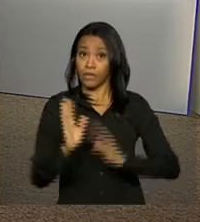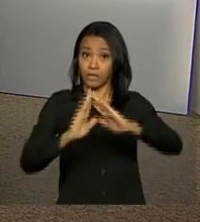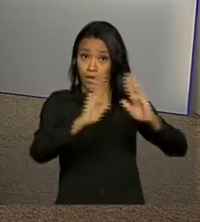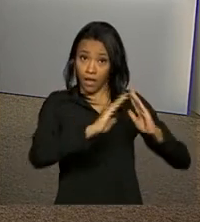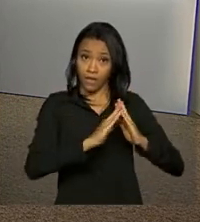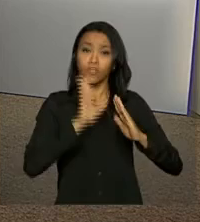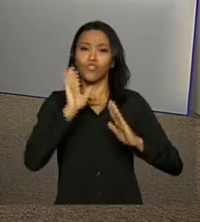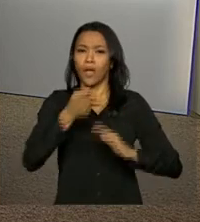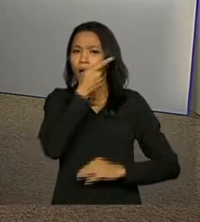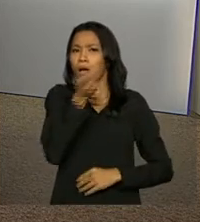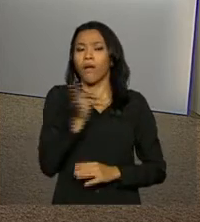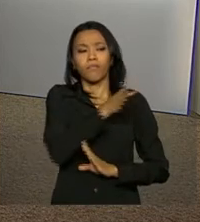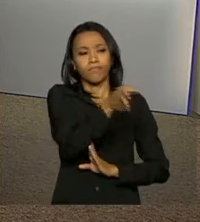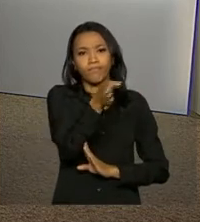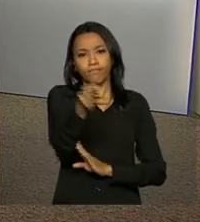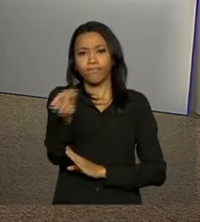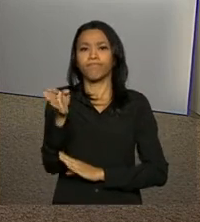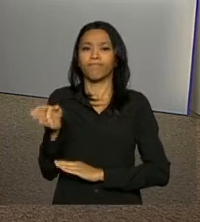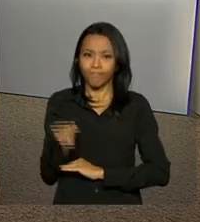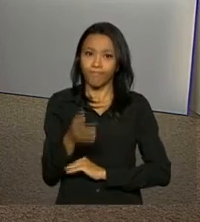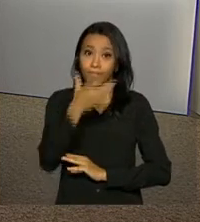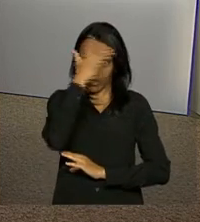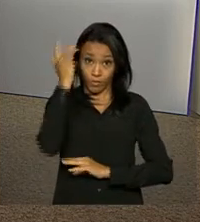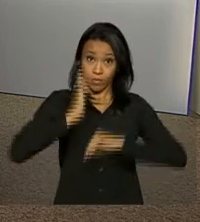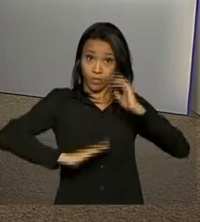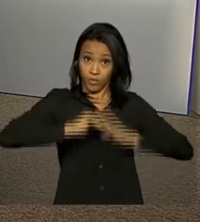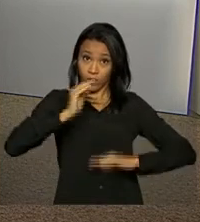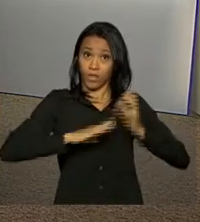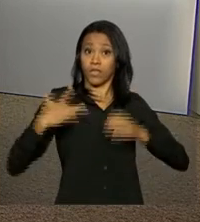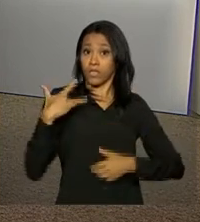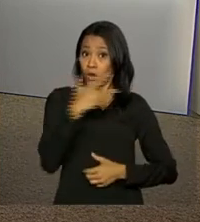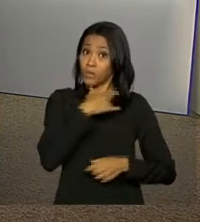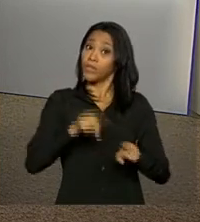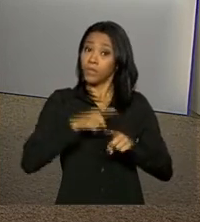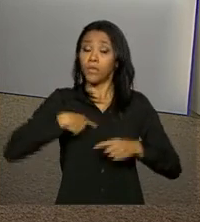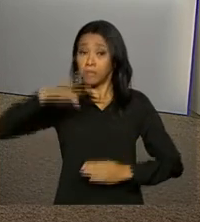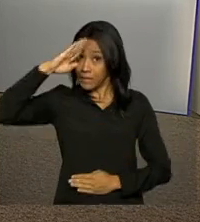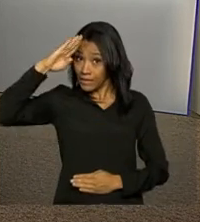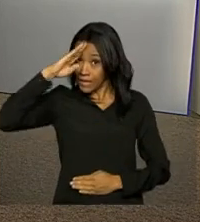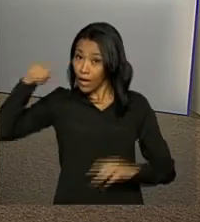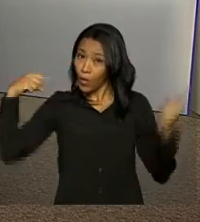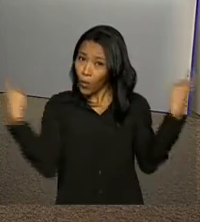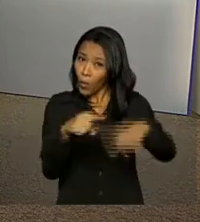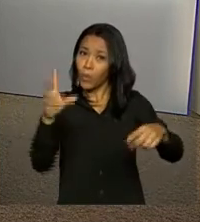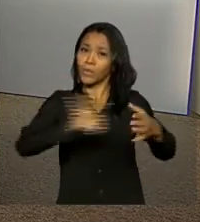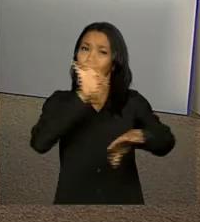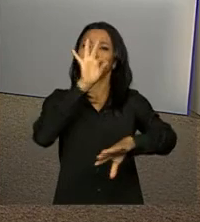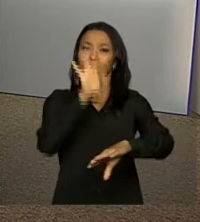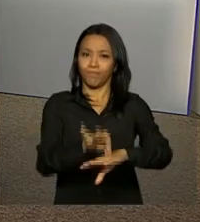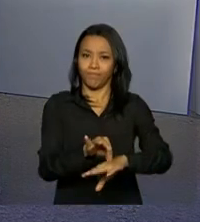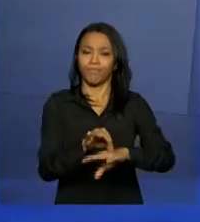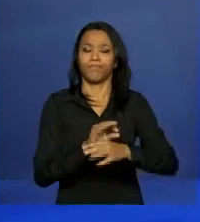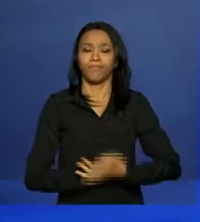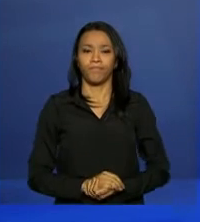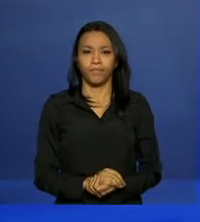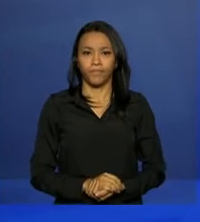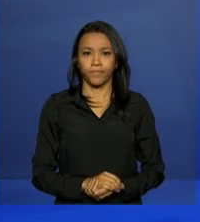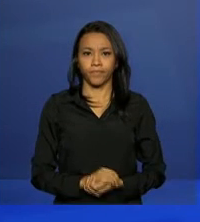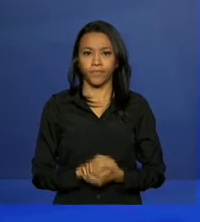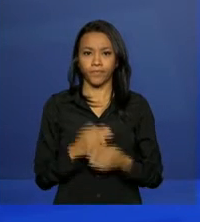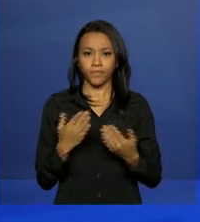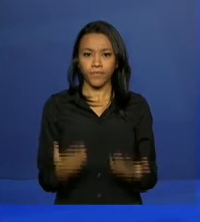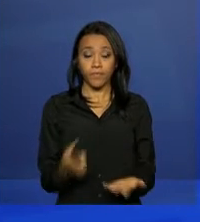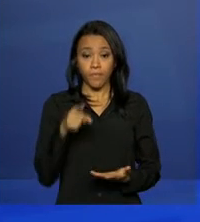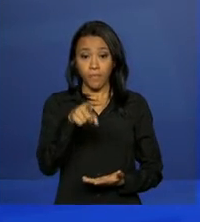brasileiros já foram visitados pelos agentes de saúde e militares na luta contra o mosquito. O